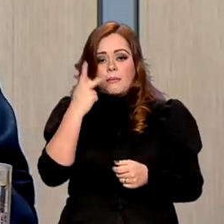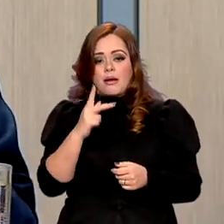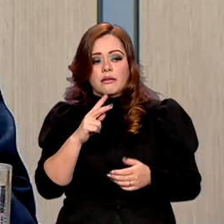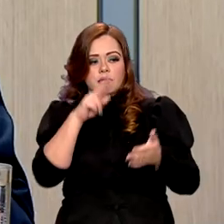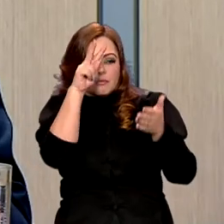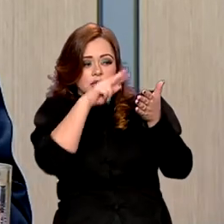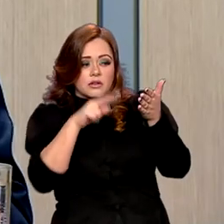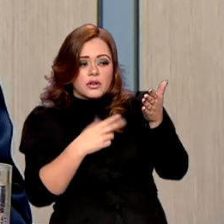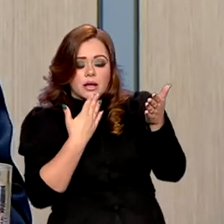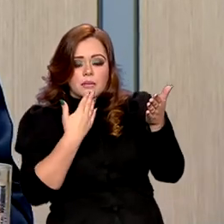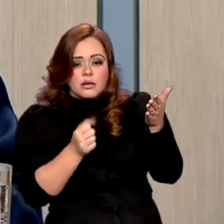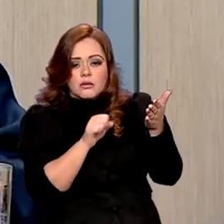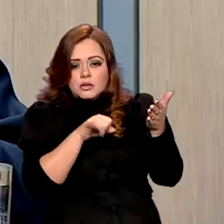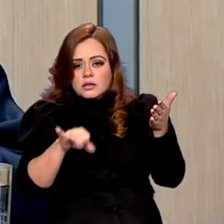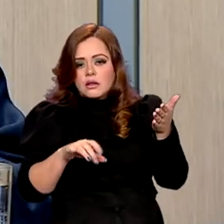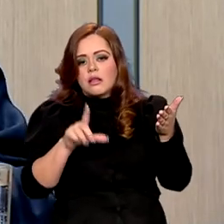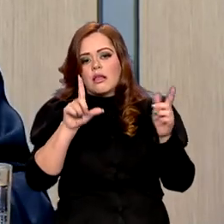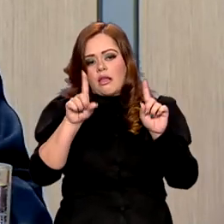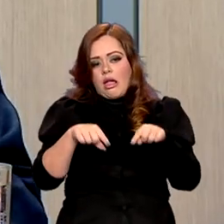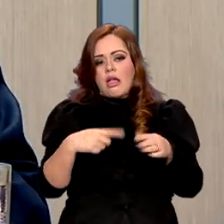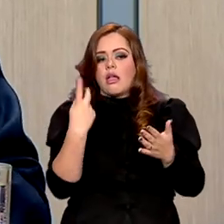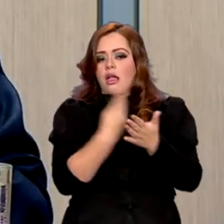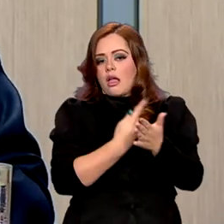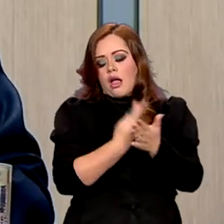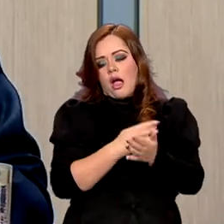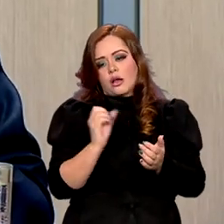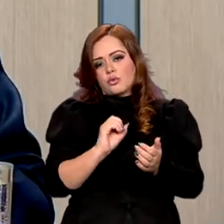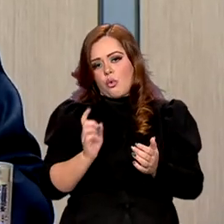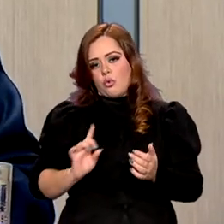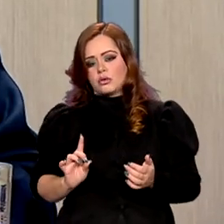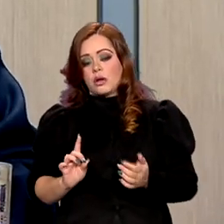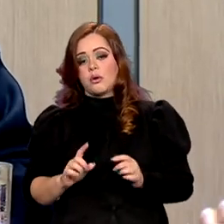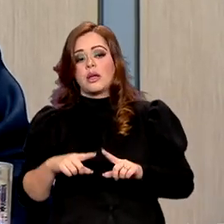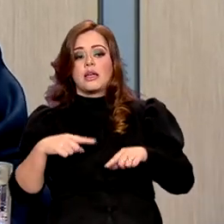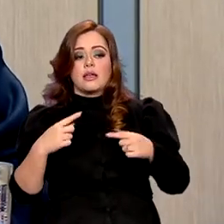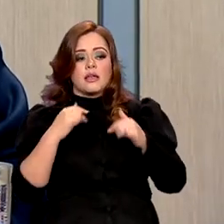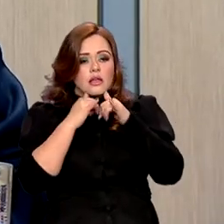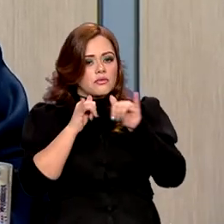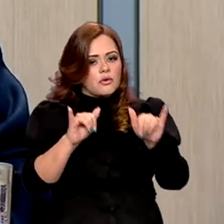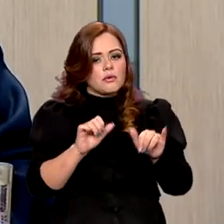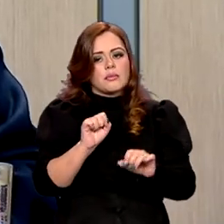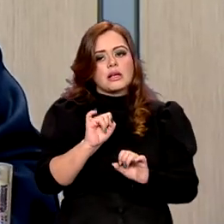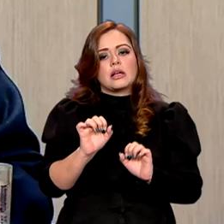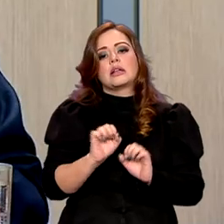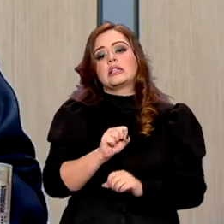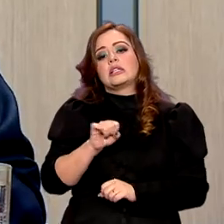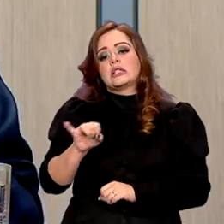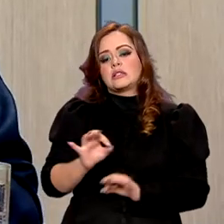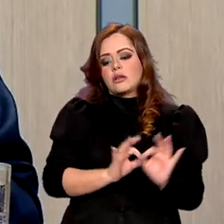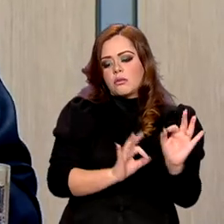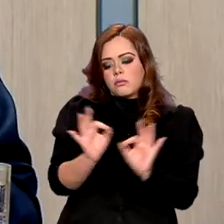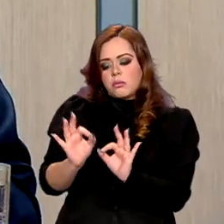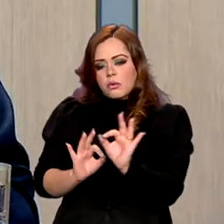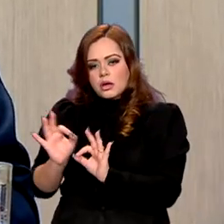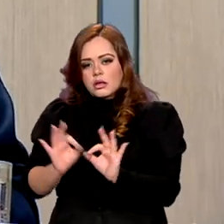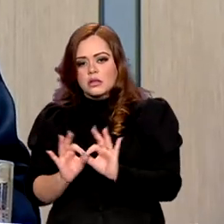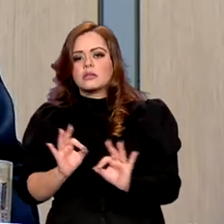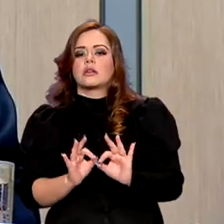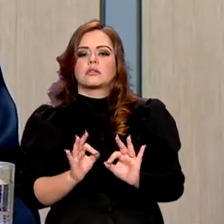e evidentemente dar um sinal claro de que o controle sobre o Cerrado irá ser bastante intenso a partir de